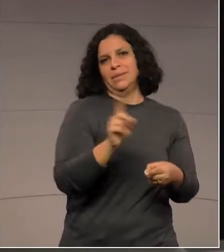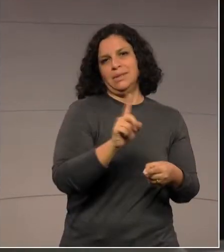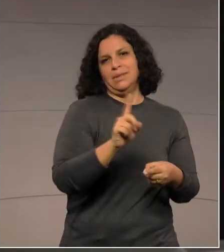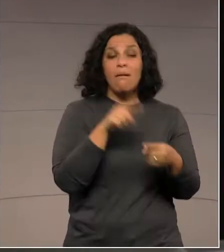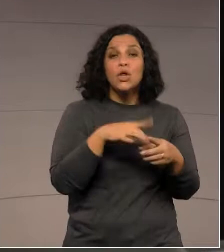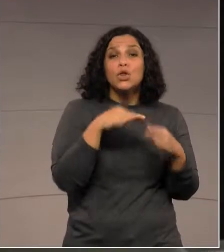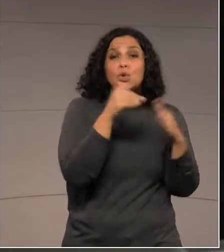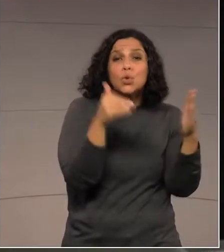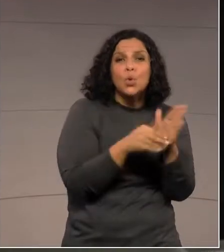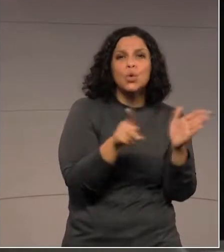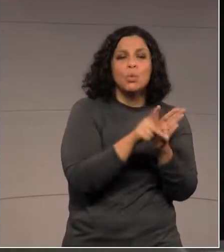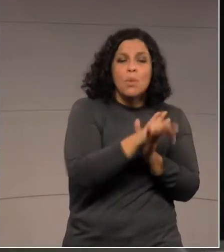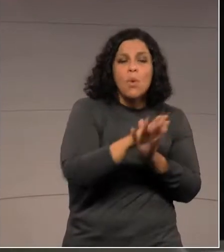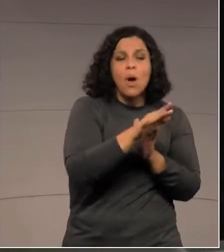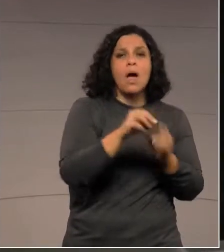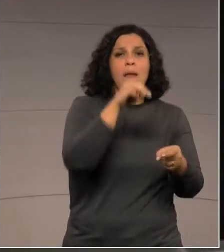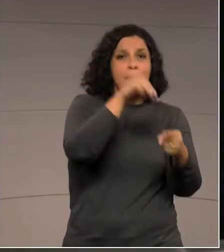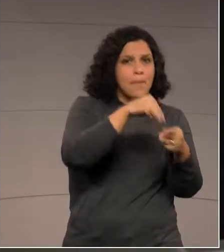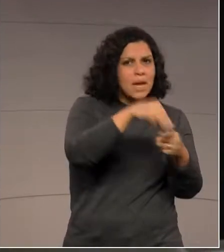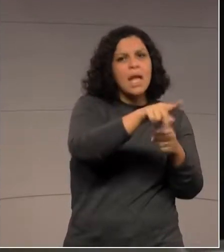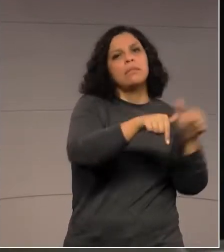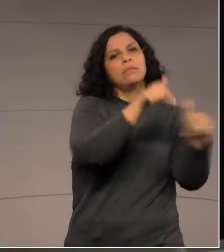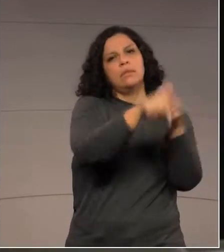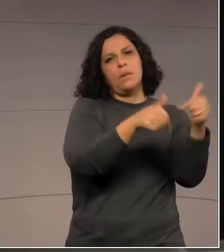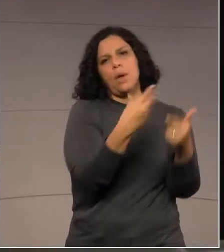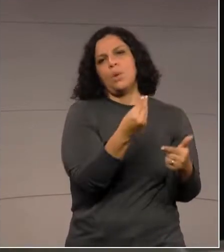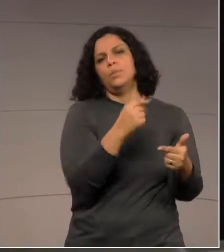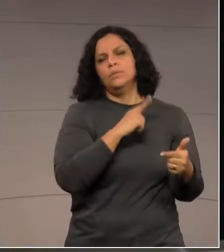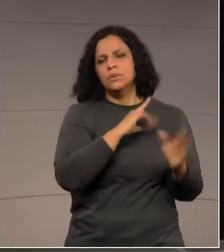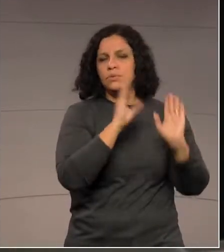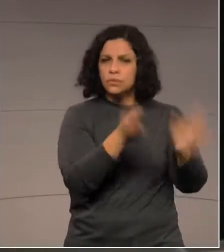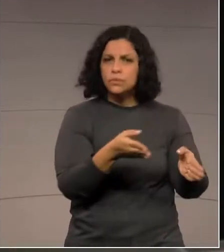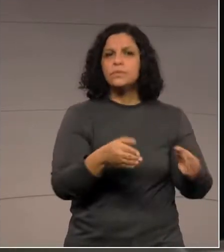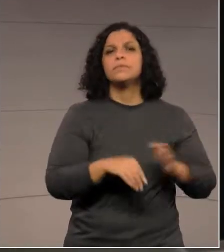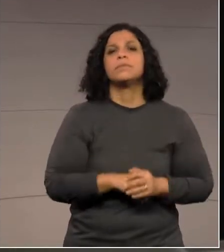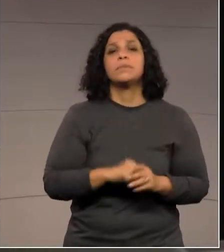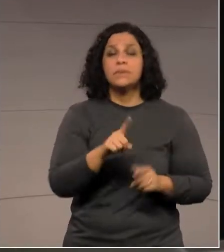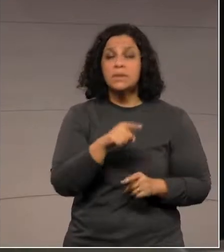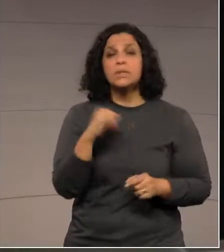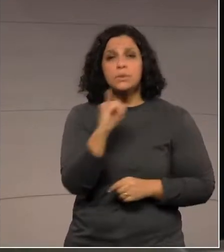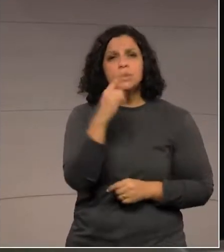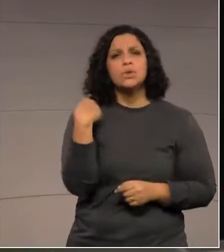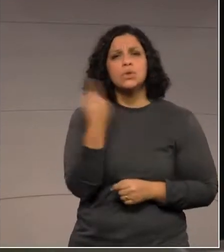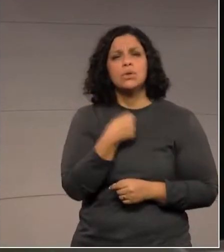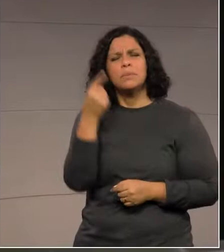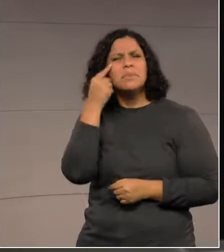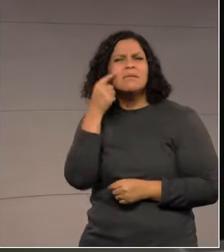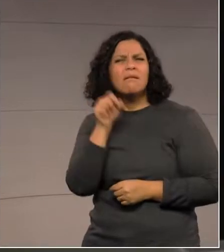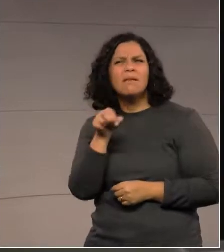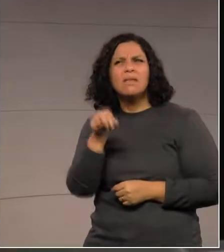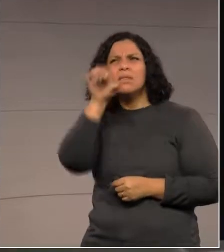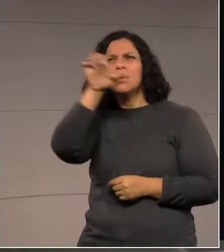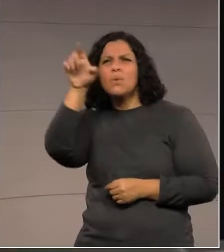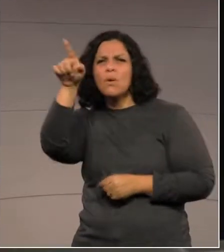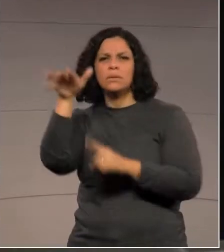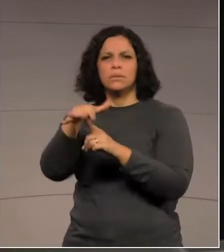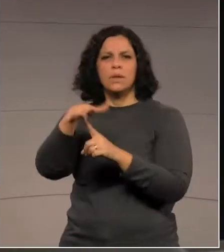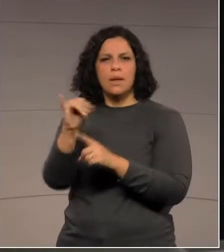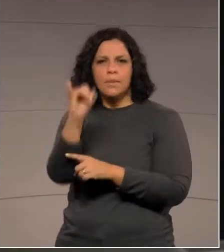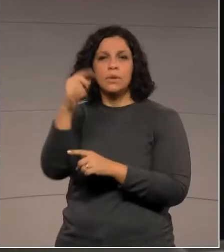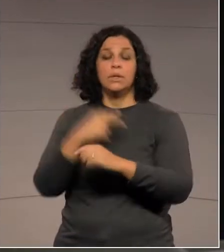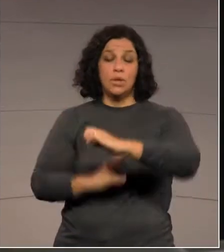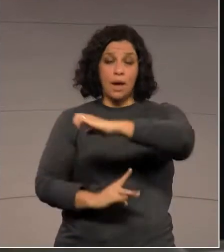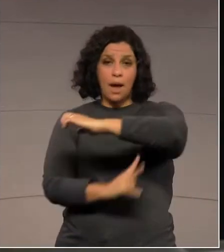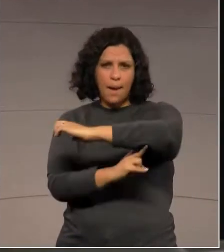os regionais de Maringá estão muito sobrecarregados e é importante para o extremo noroeste do Paraná. E essa